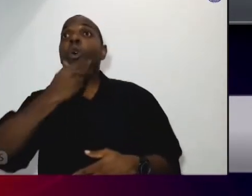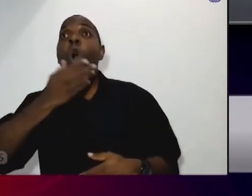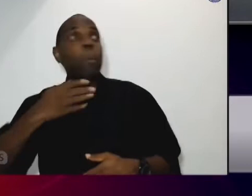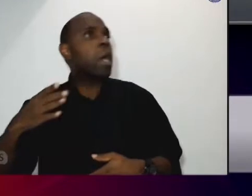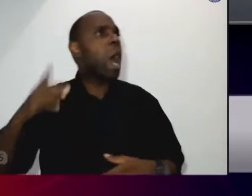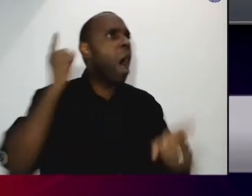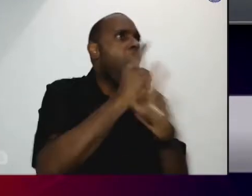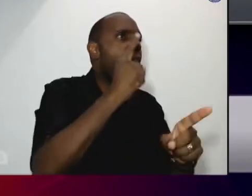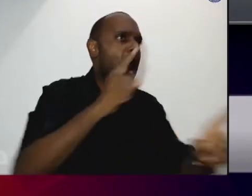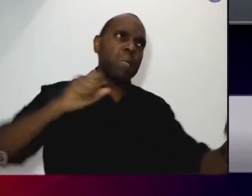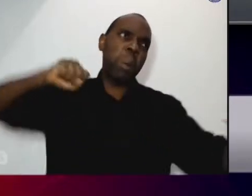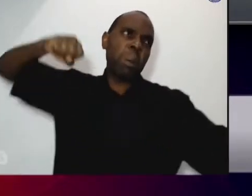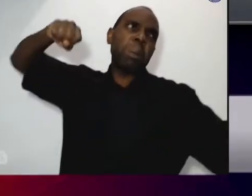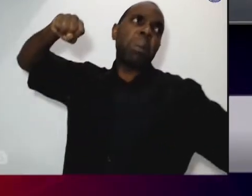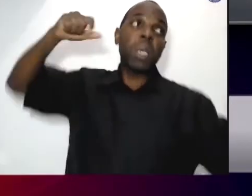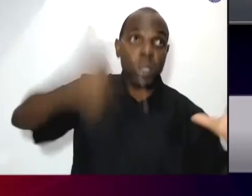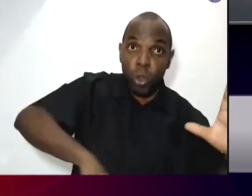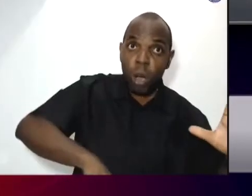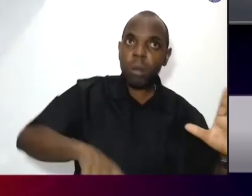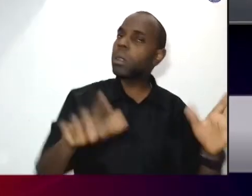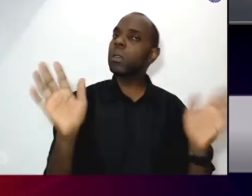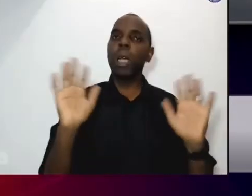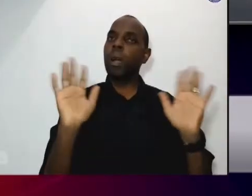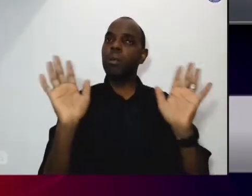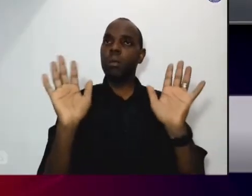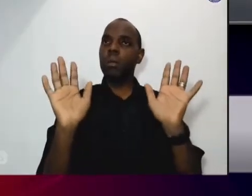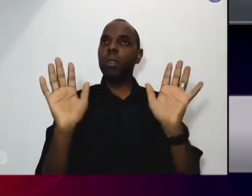autor. Nós temos